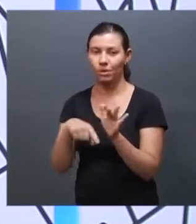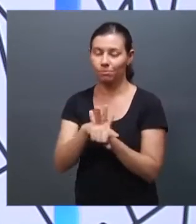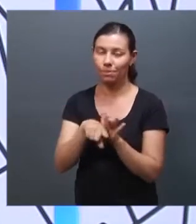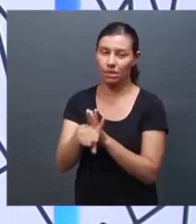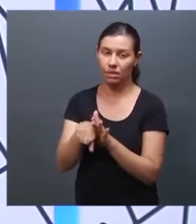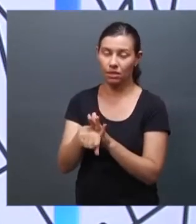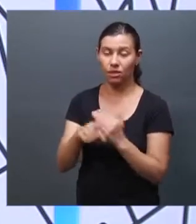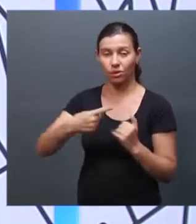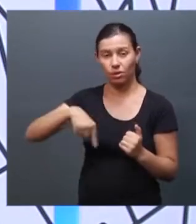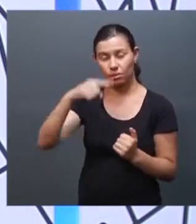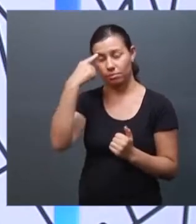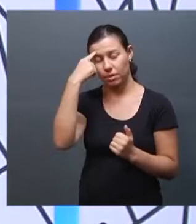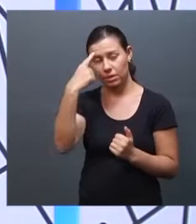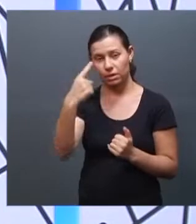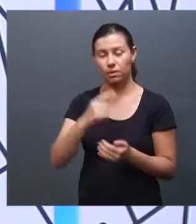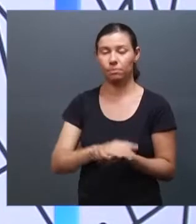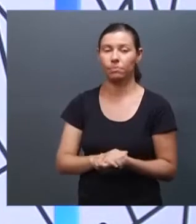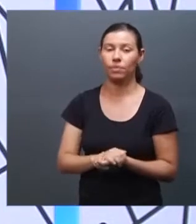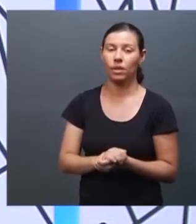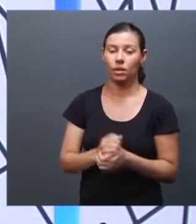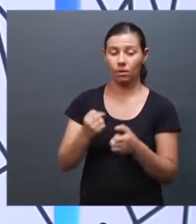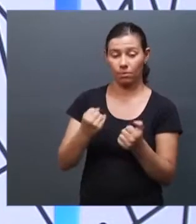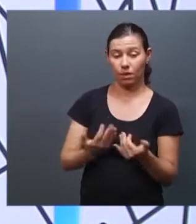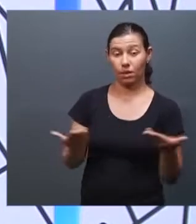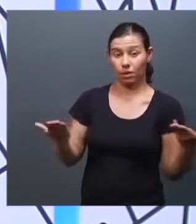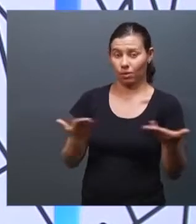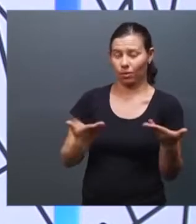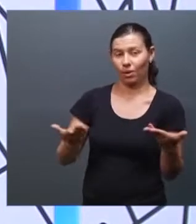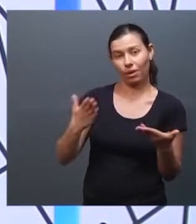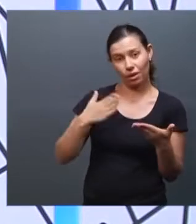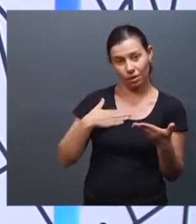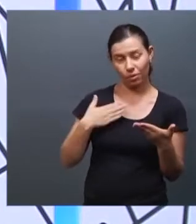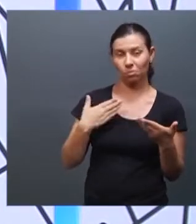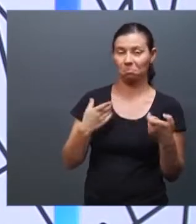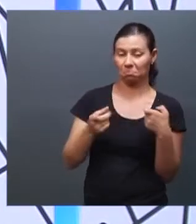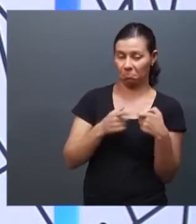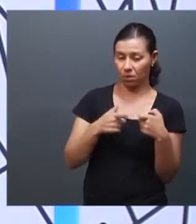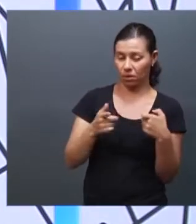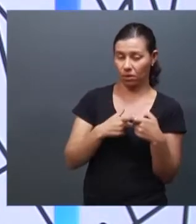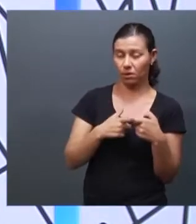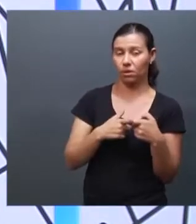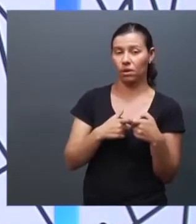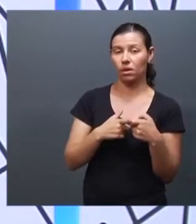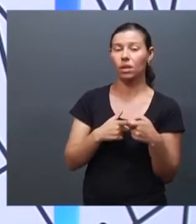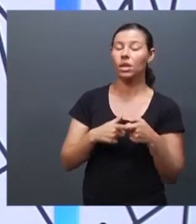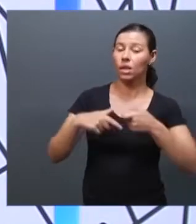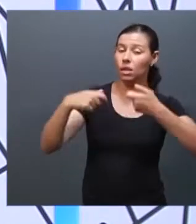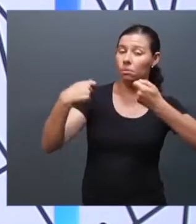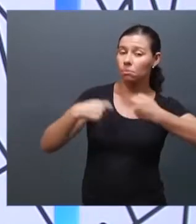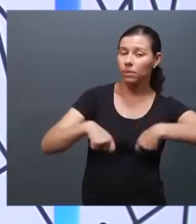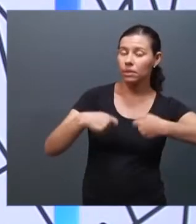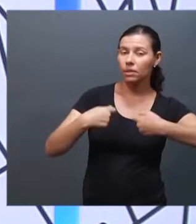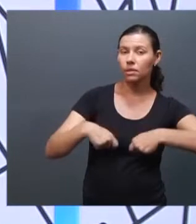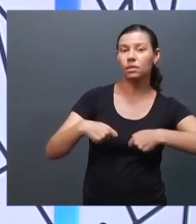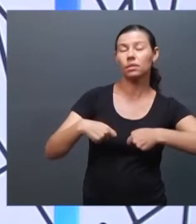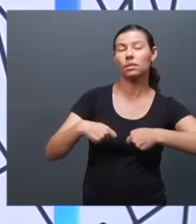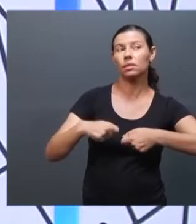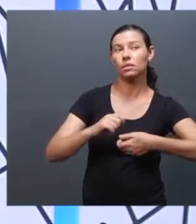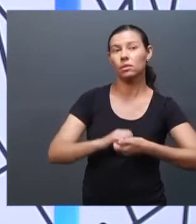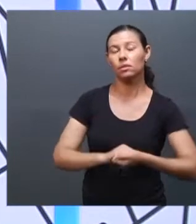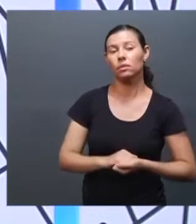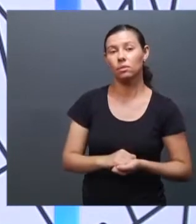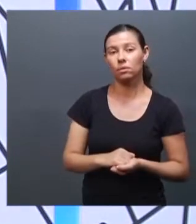tem pensado, e eu vou dizer um pouco do lugar que eu estou, né? É que é preciso, de alguma forma,